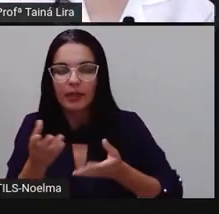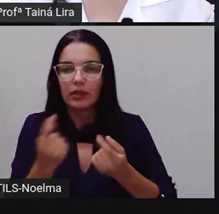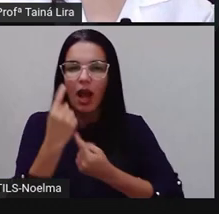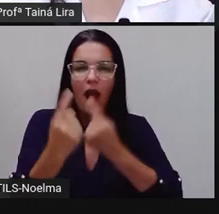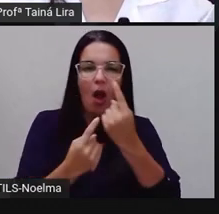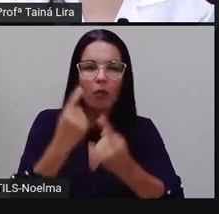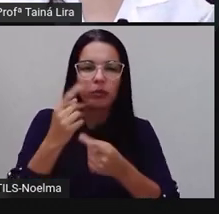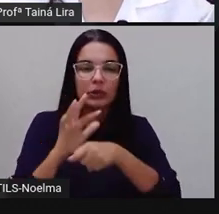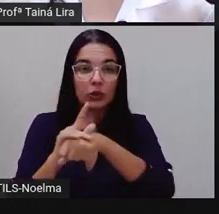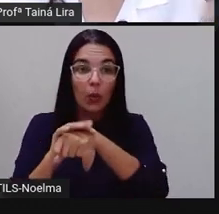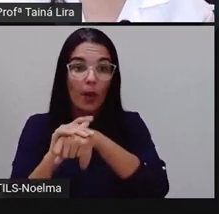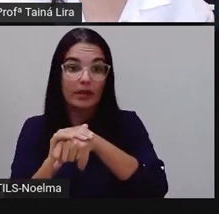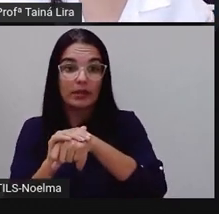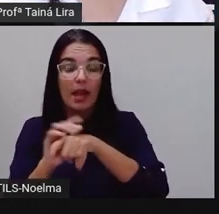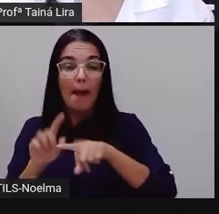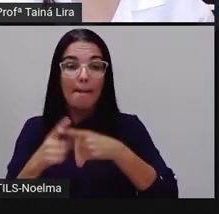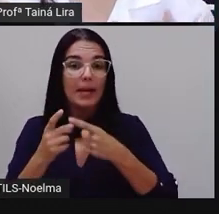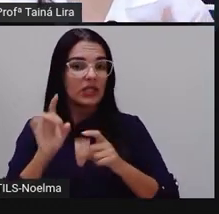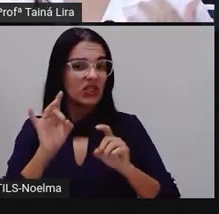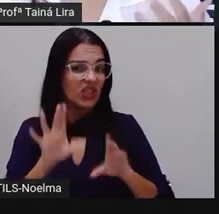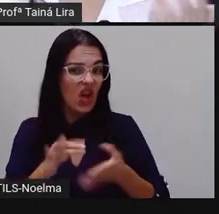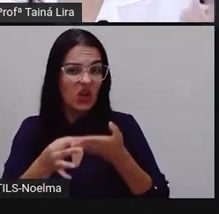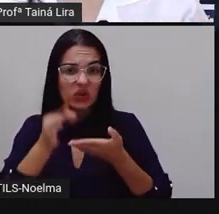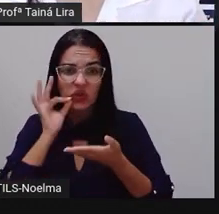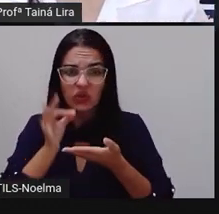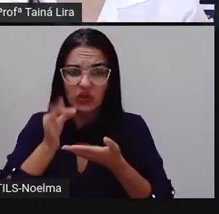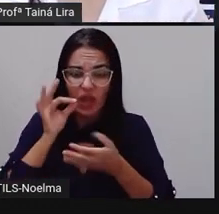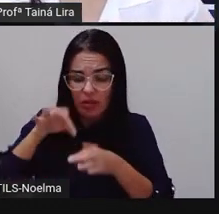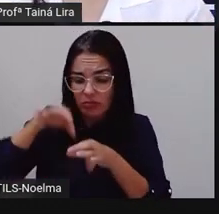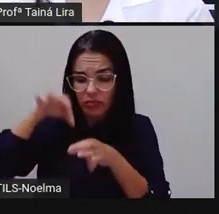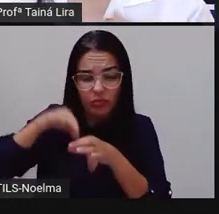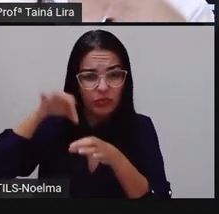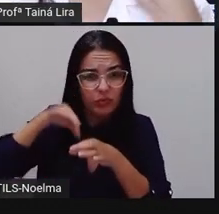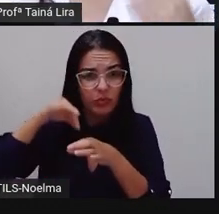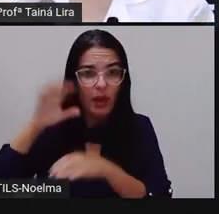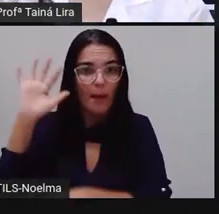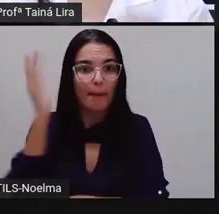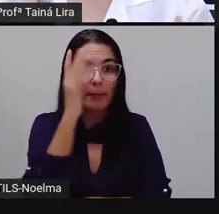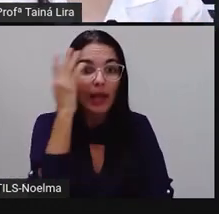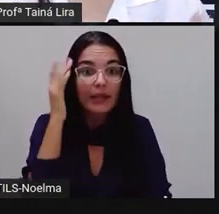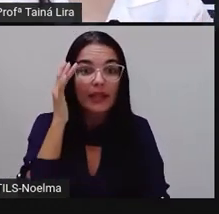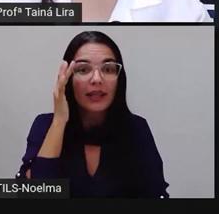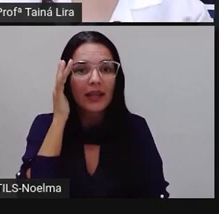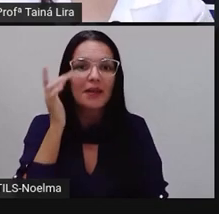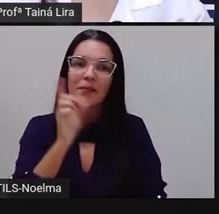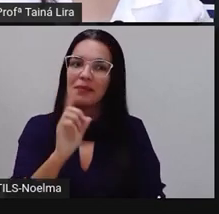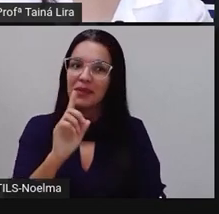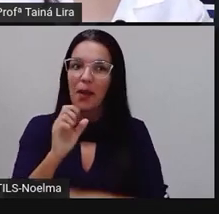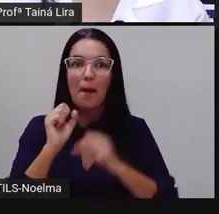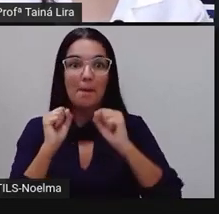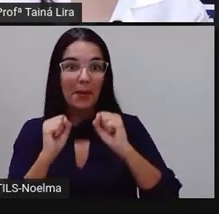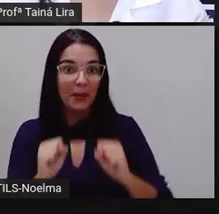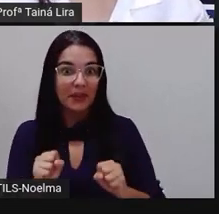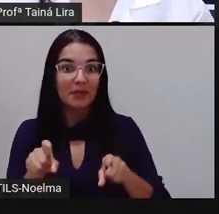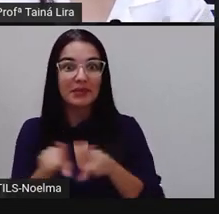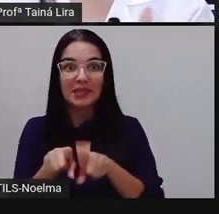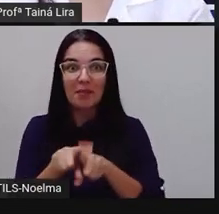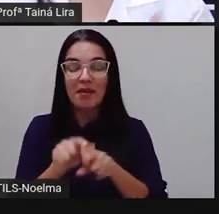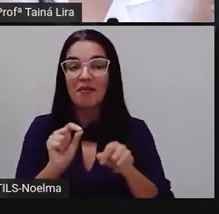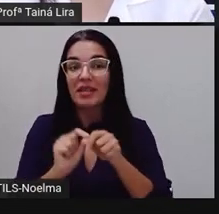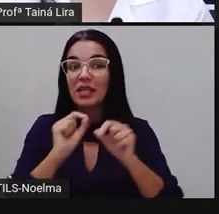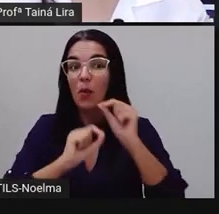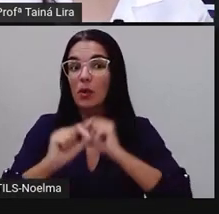mas não é só o chá que nós podemos fazer com planta, né? Então, o que nós podemos fazer além dos chás